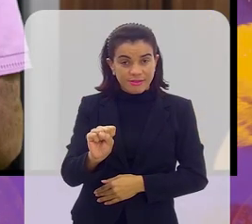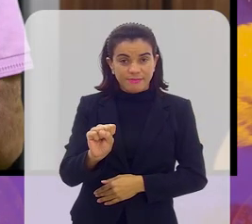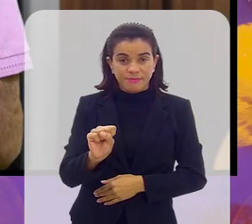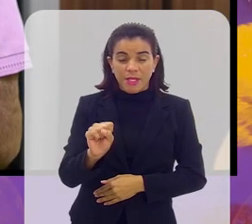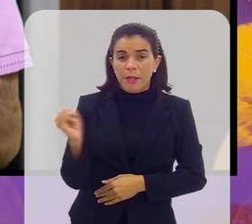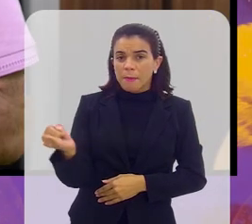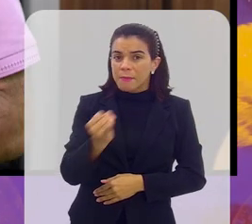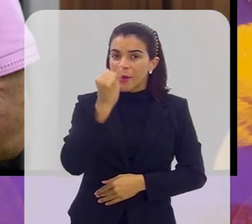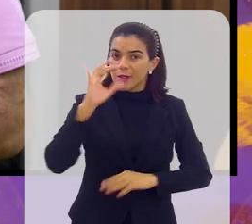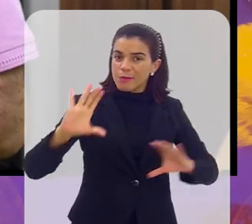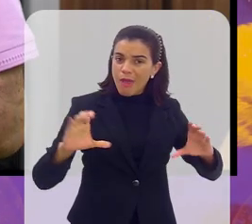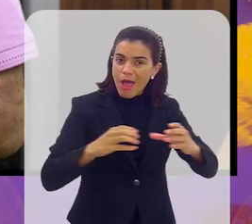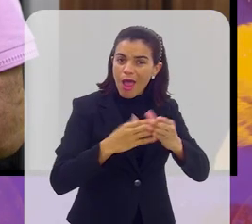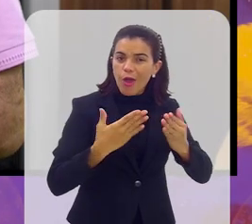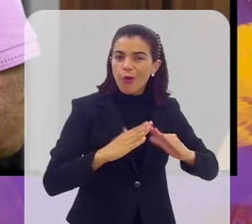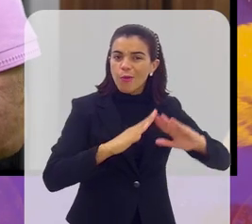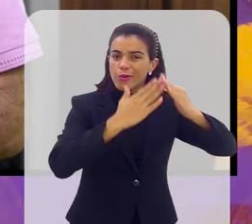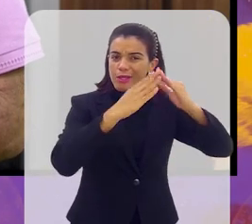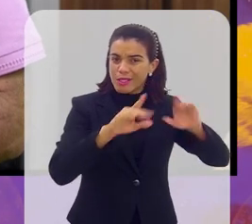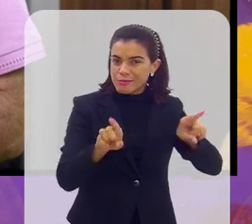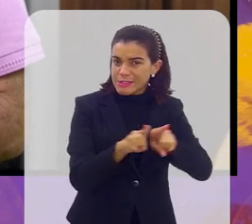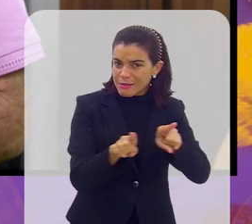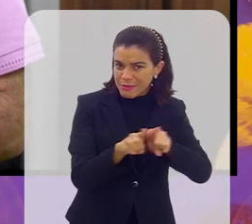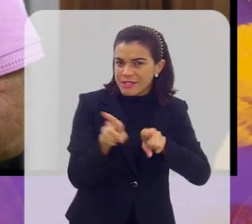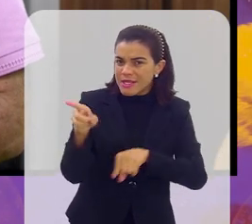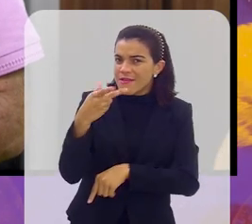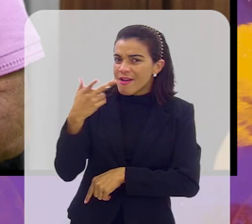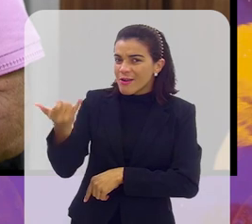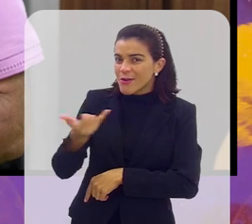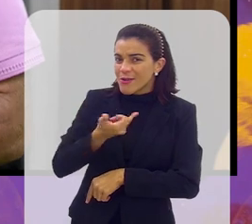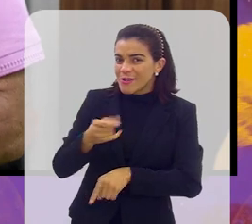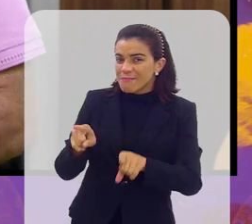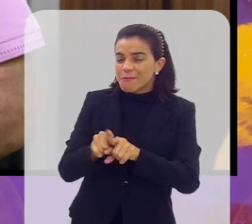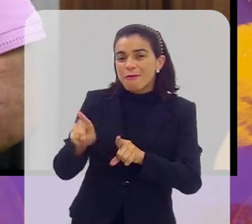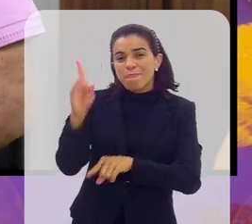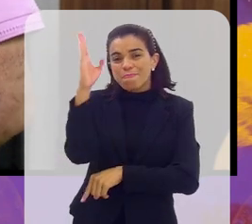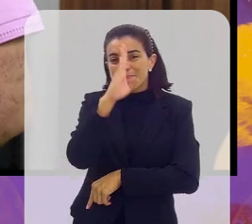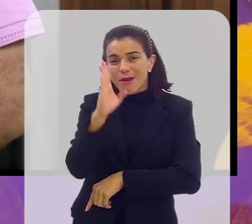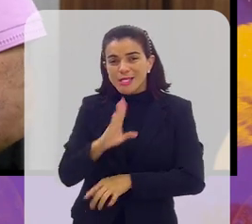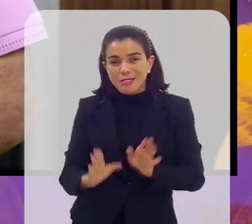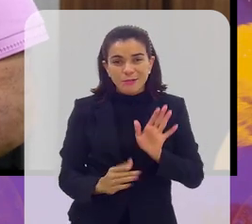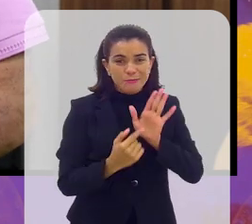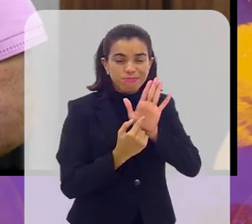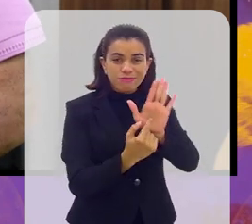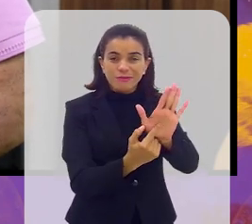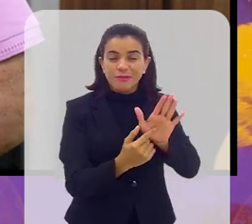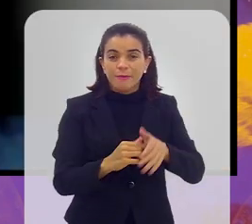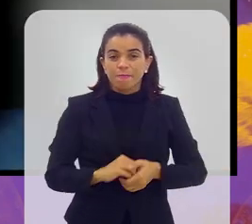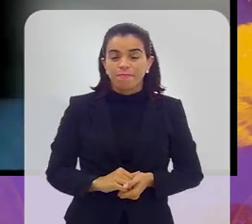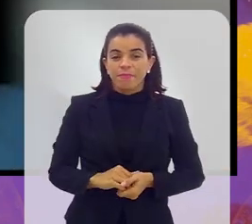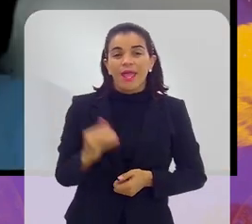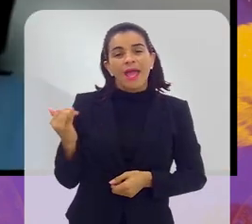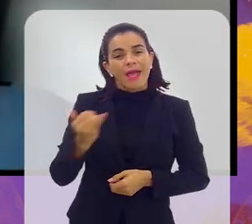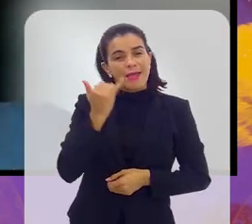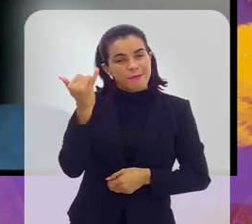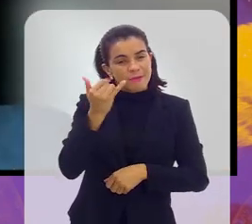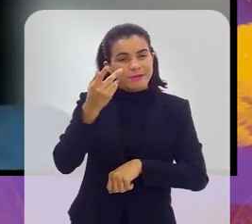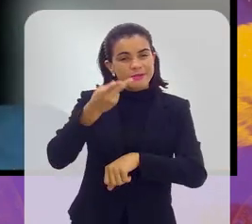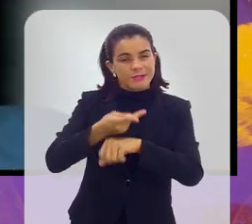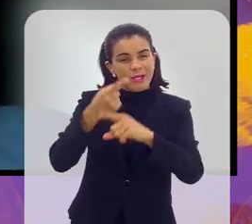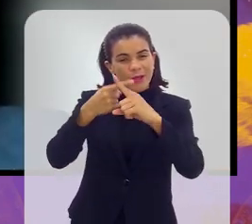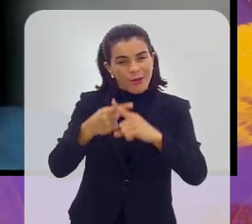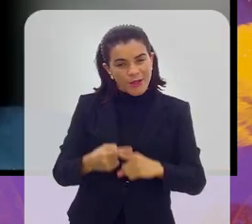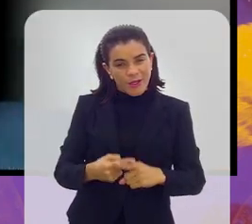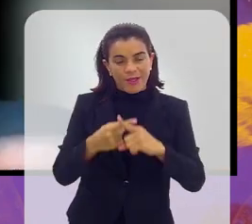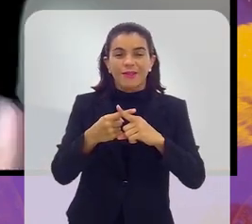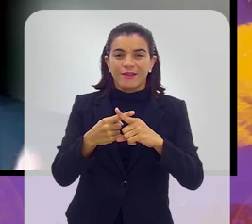Não só aqui do Rio de Janeiro, mas conforme você disse, para o Brasil inteiro. Eu acho que a importância da Taça das